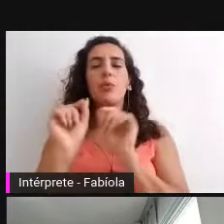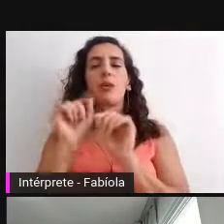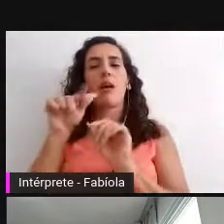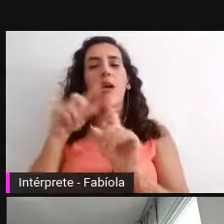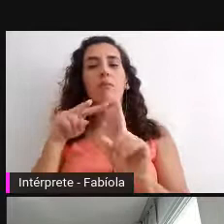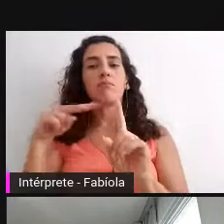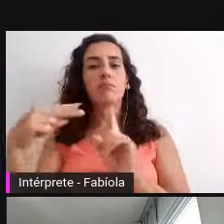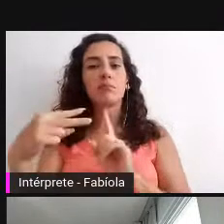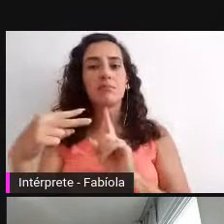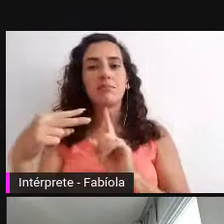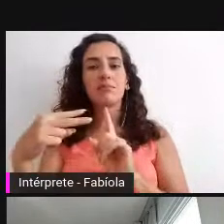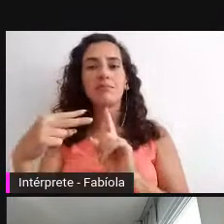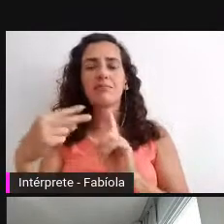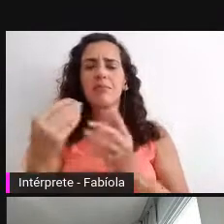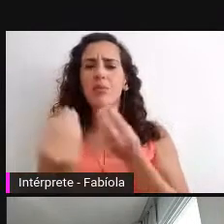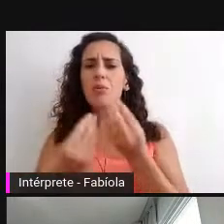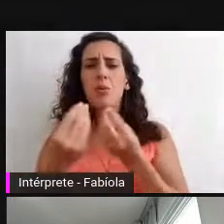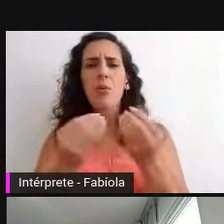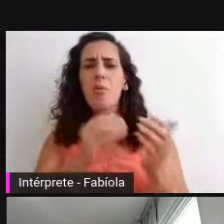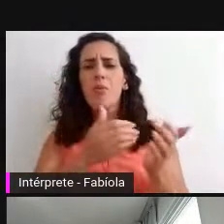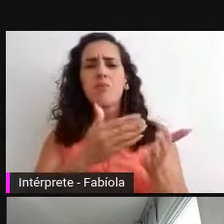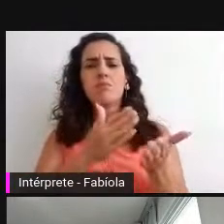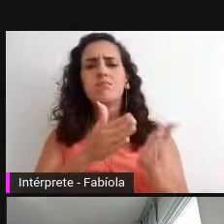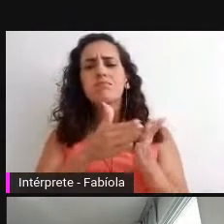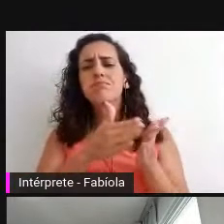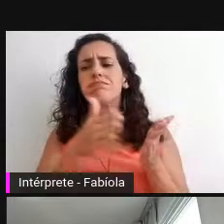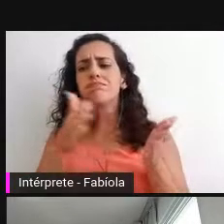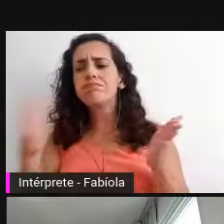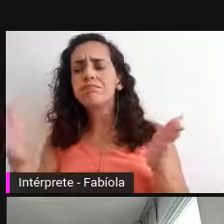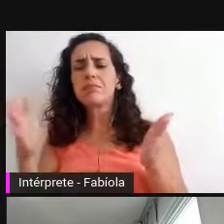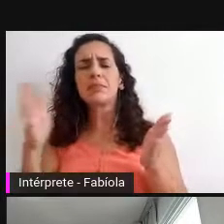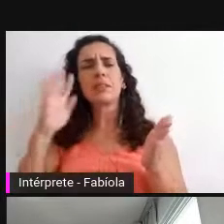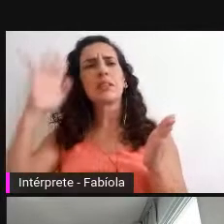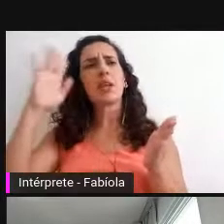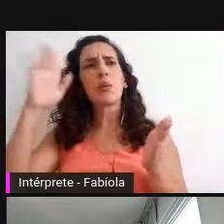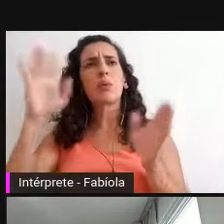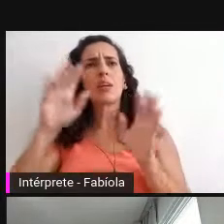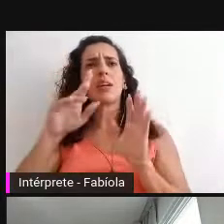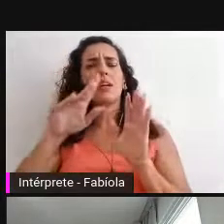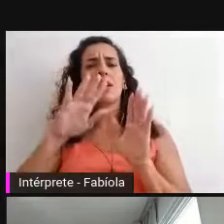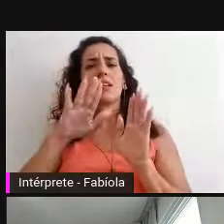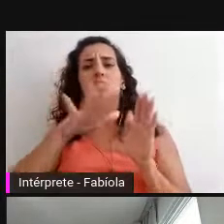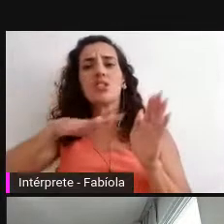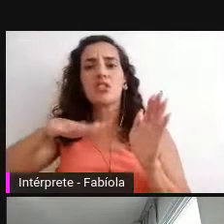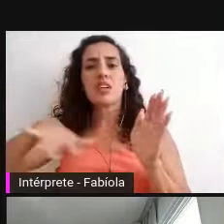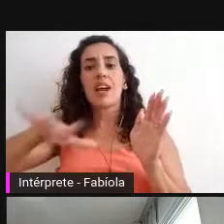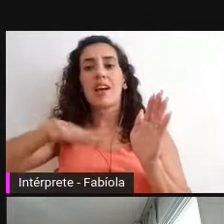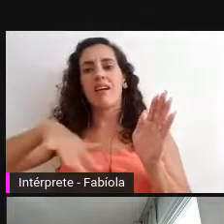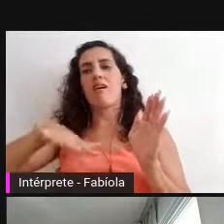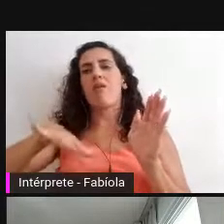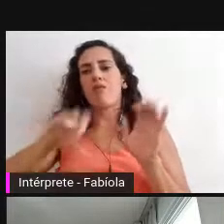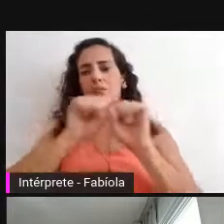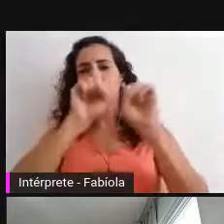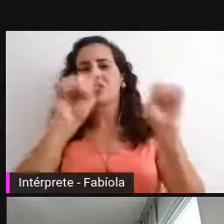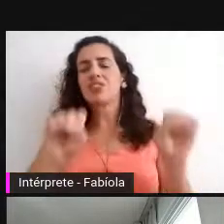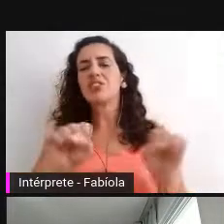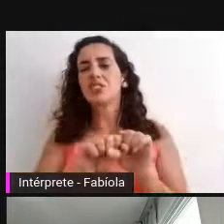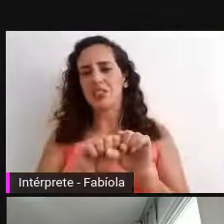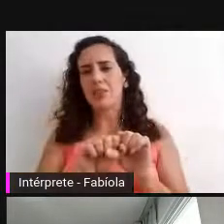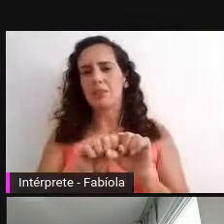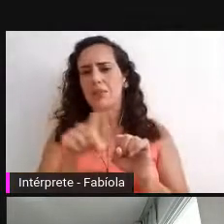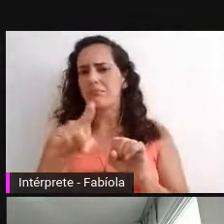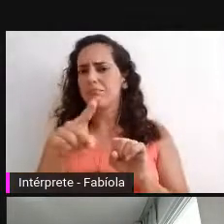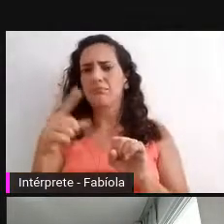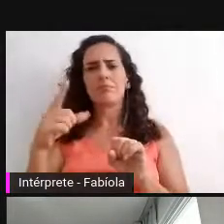sistêmica, a teoria geral dos sistemas de Bertalanff, que cada vez mais